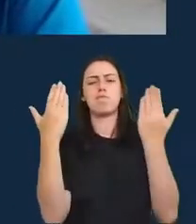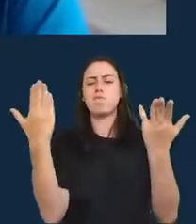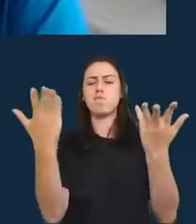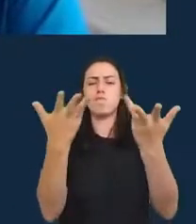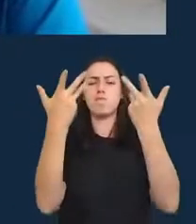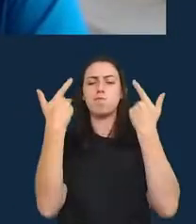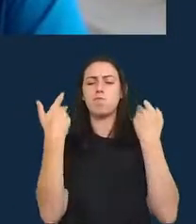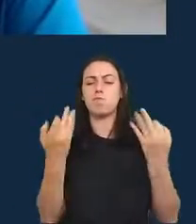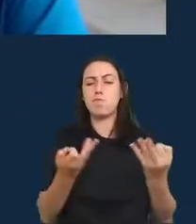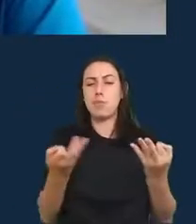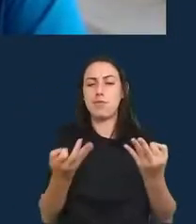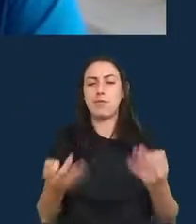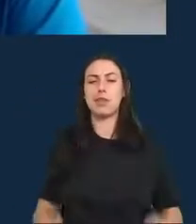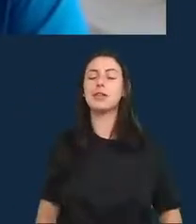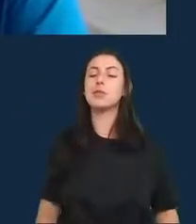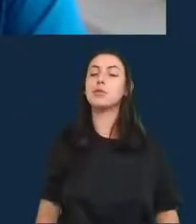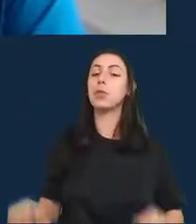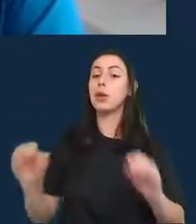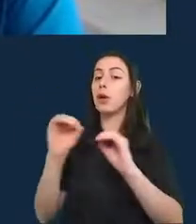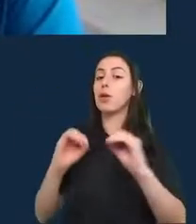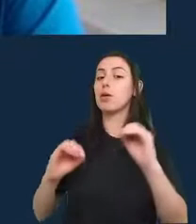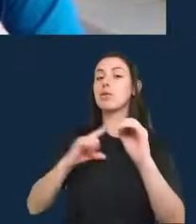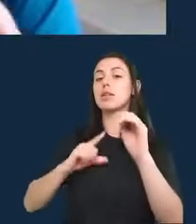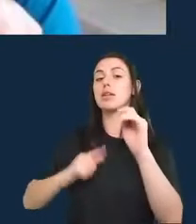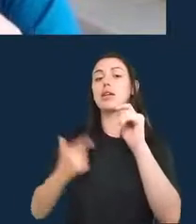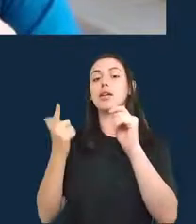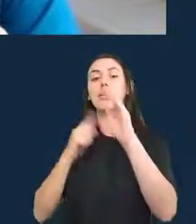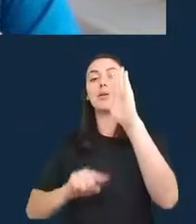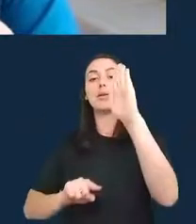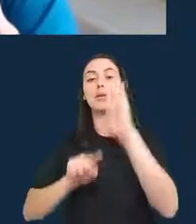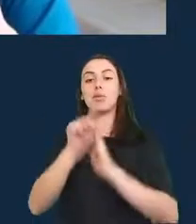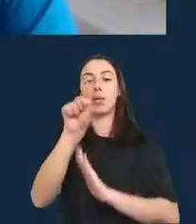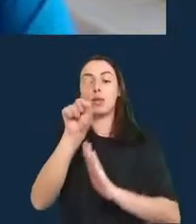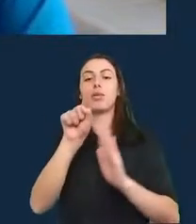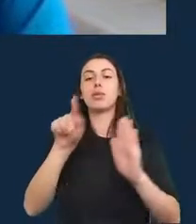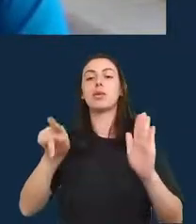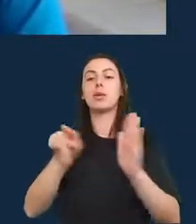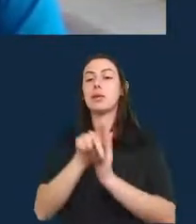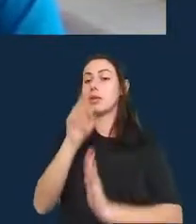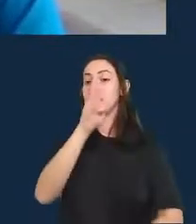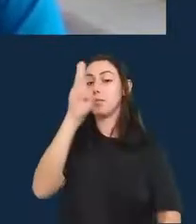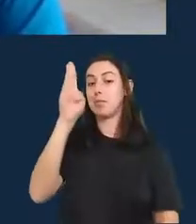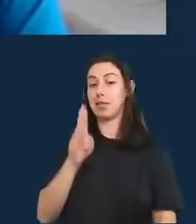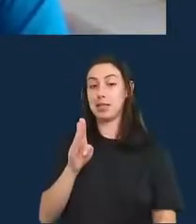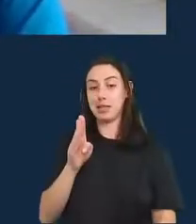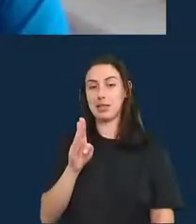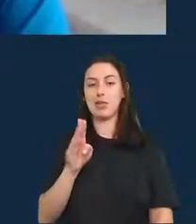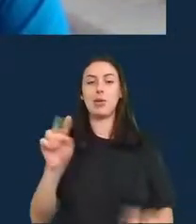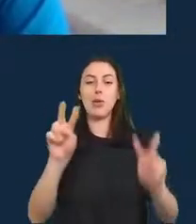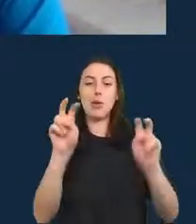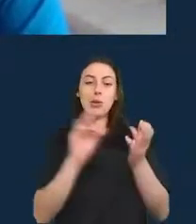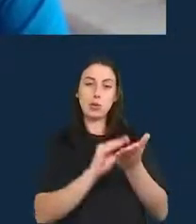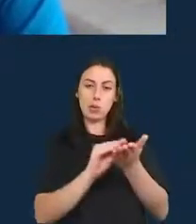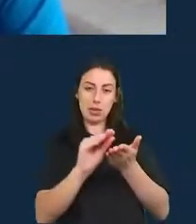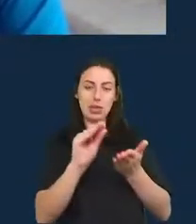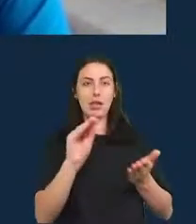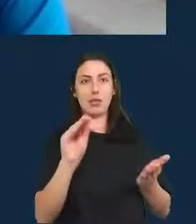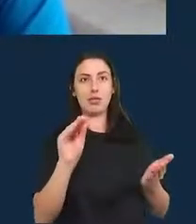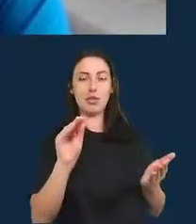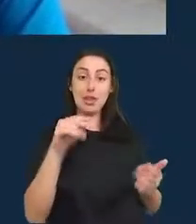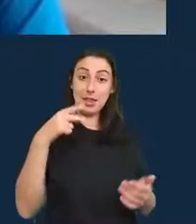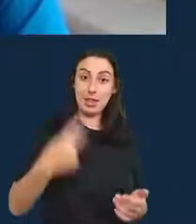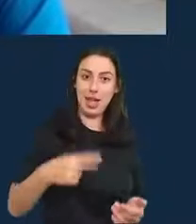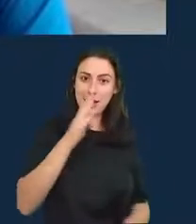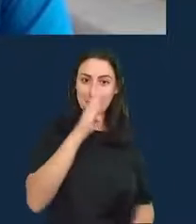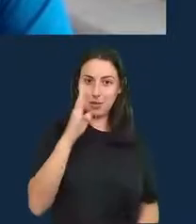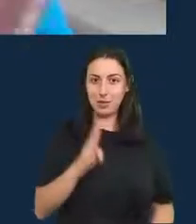Ótimo, nós temos uma pergunta aqui do Brasil, sobre os dados, no Brasil, na verdade, você, os